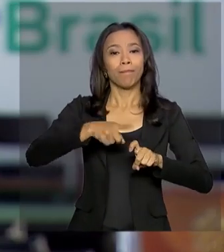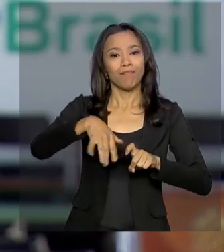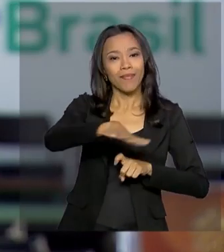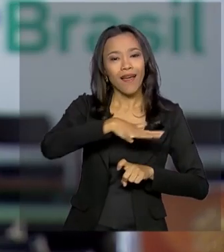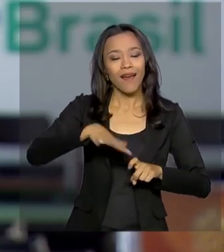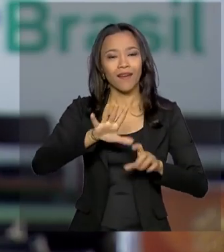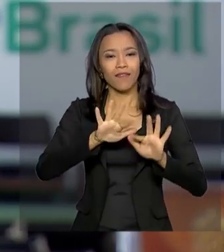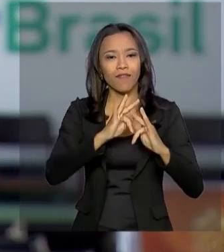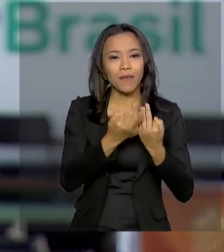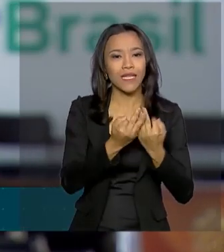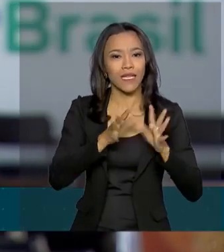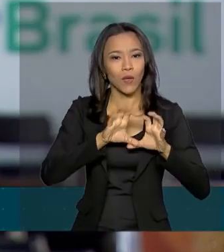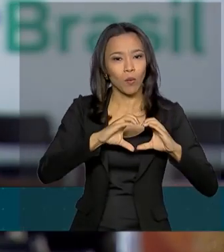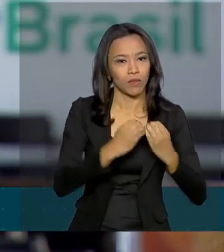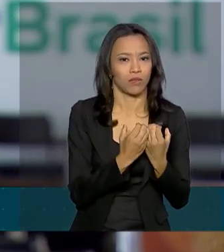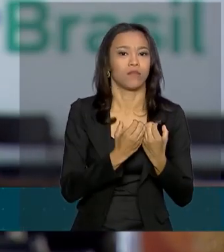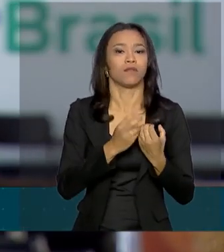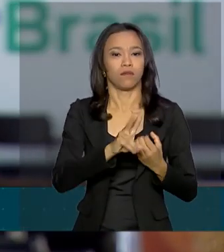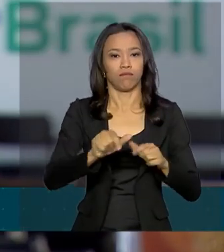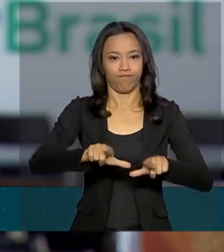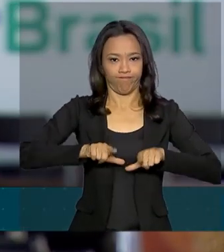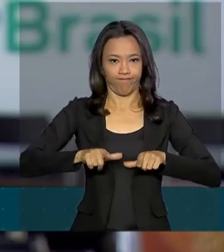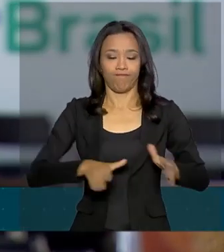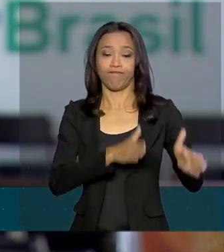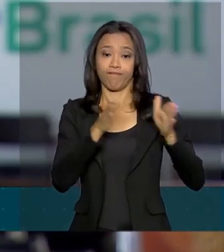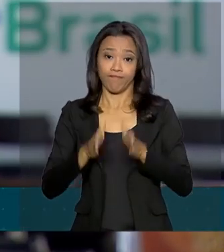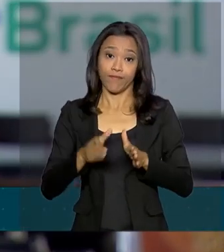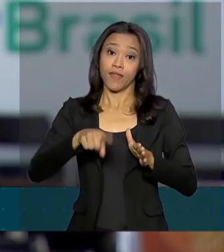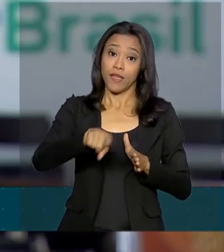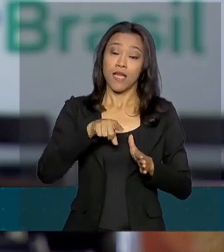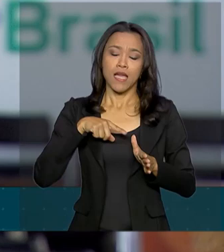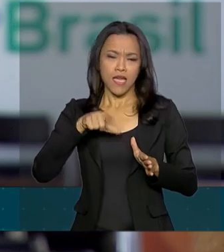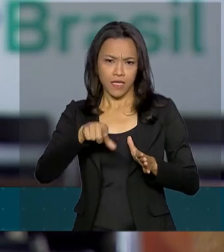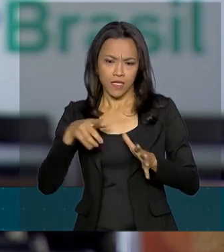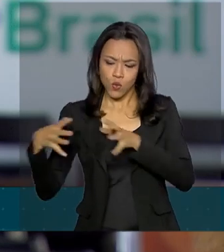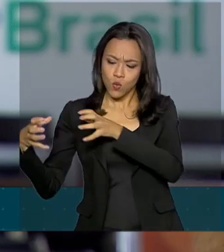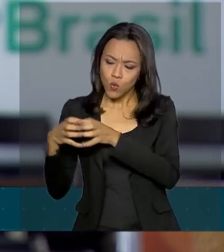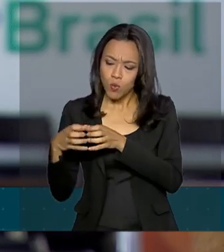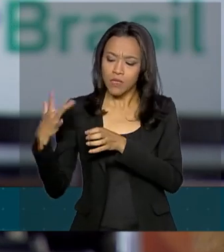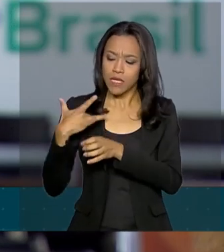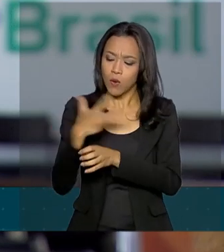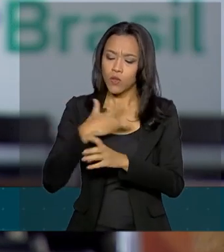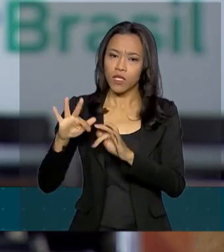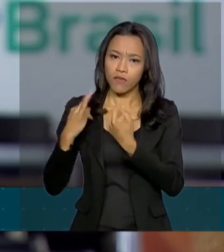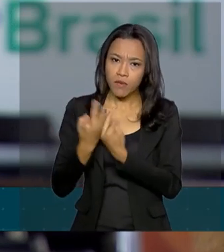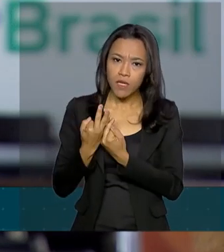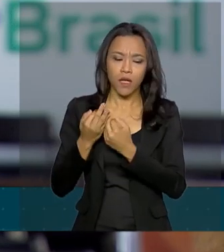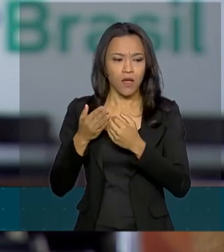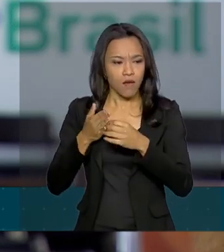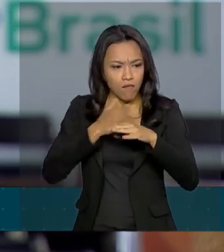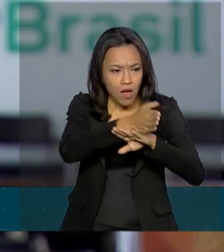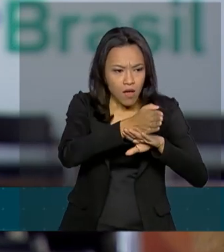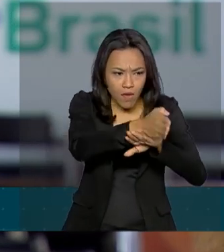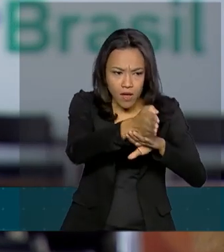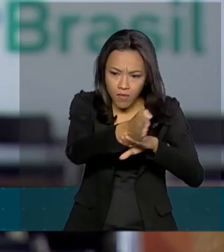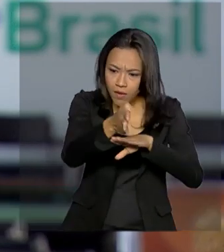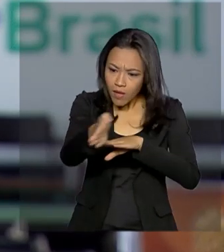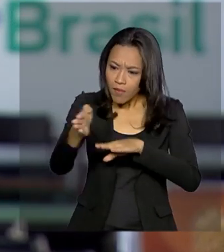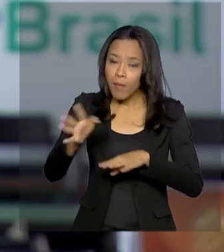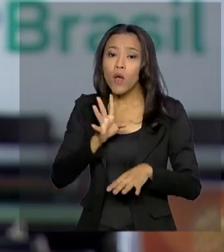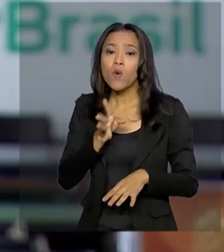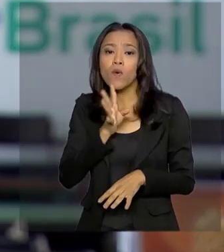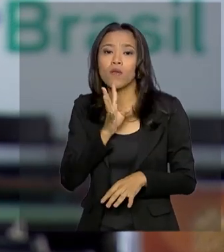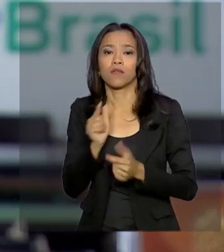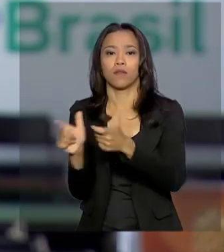proximidade da equipe de saúde da família com as comunidades permite que se conheça melhor a população e assim